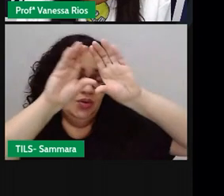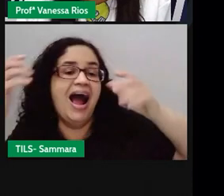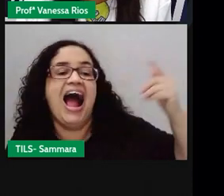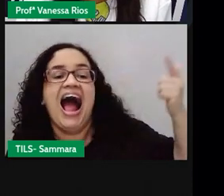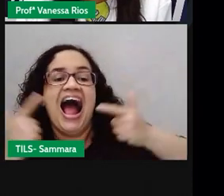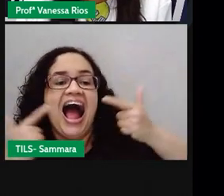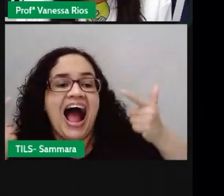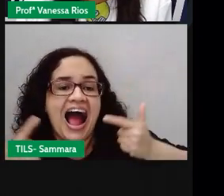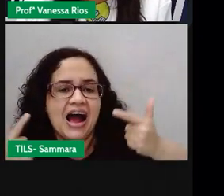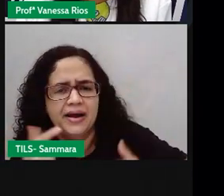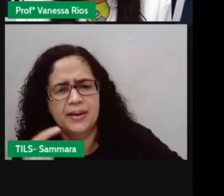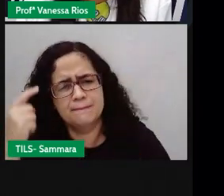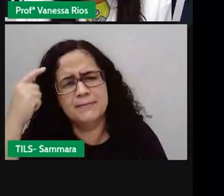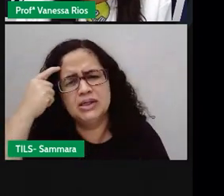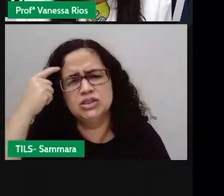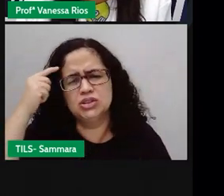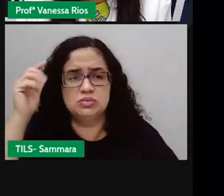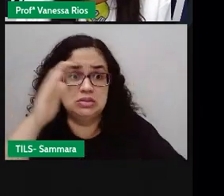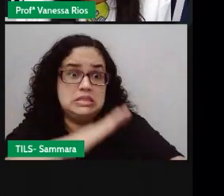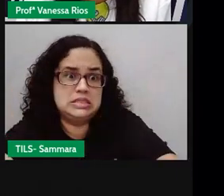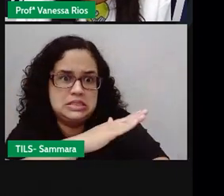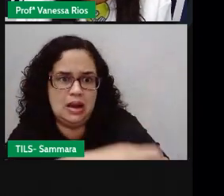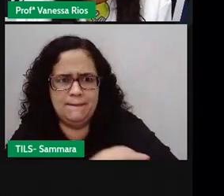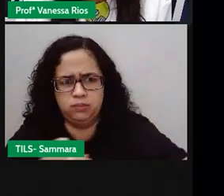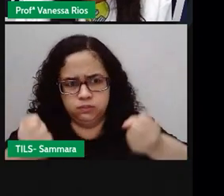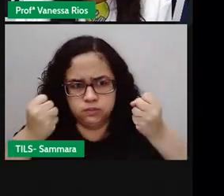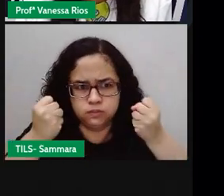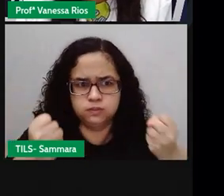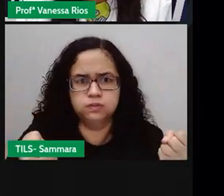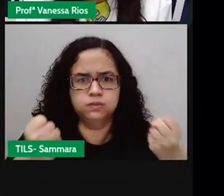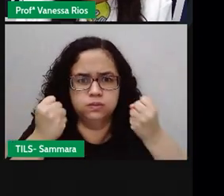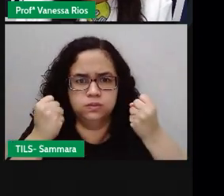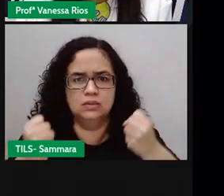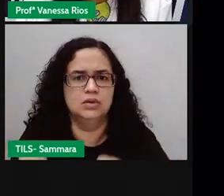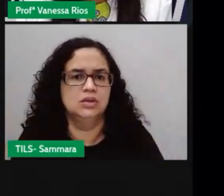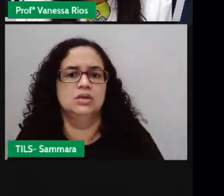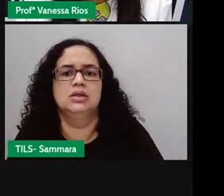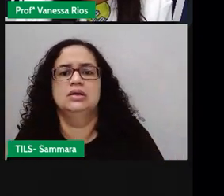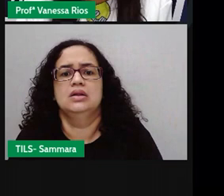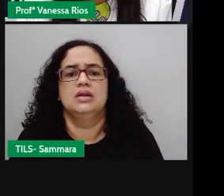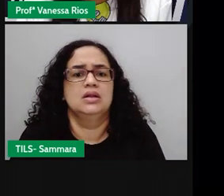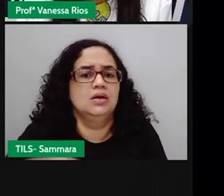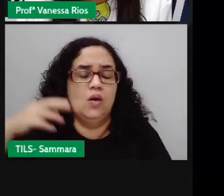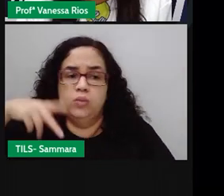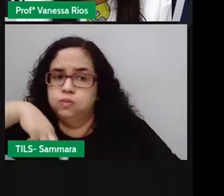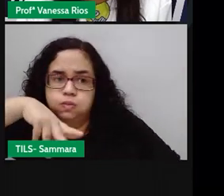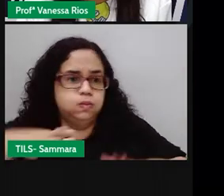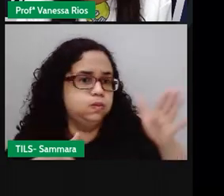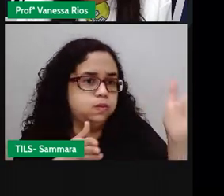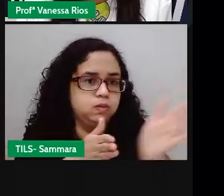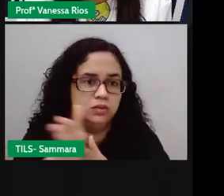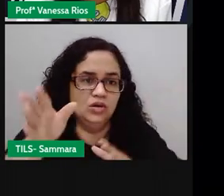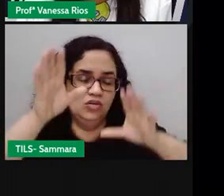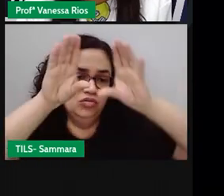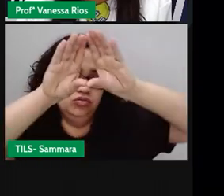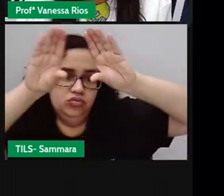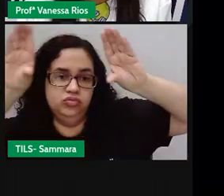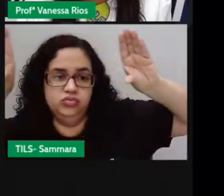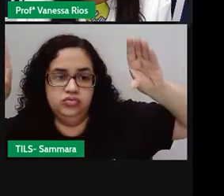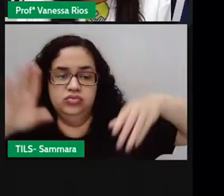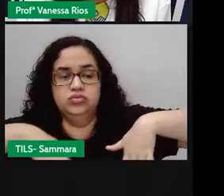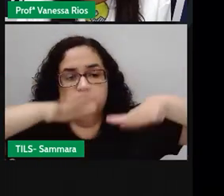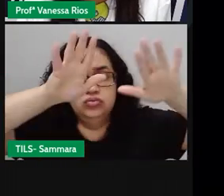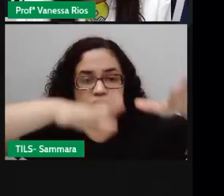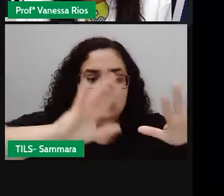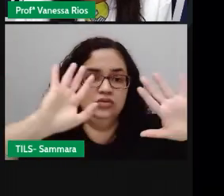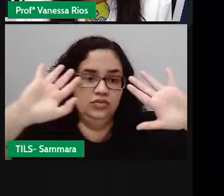dele. Imaginem o sapo, pesadão. Não aguentava nem correr, que diria voar até a